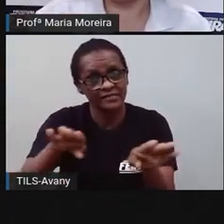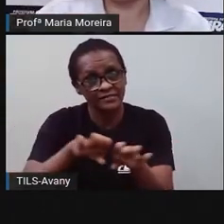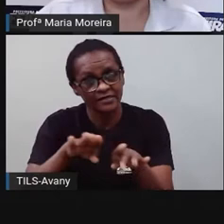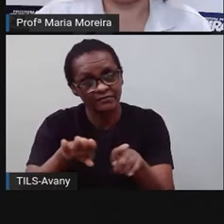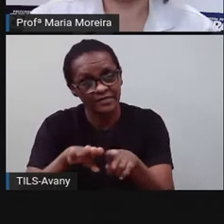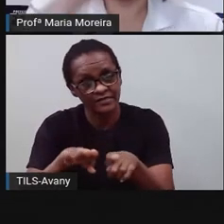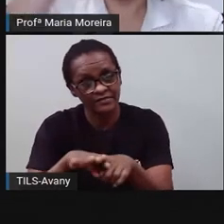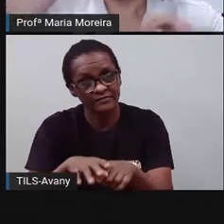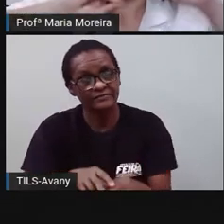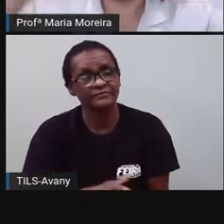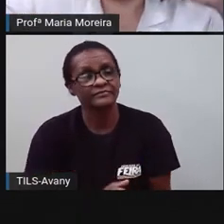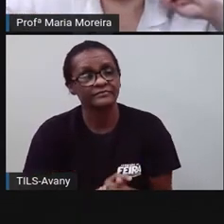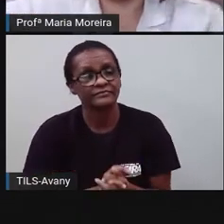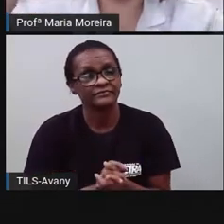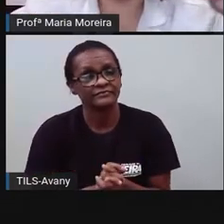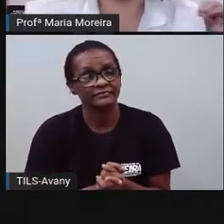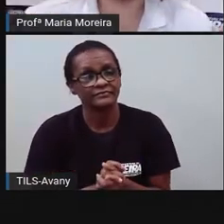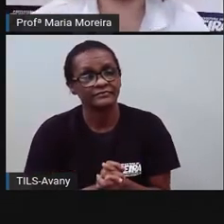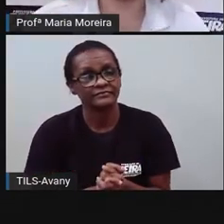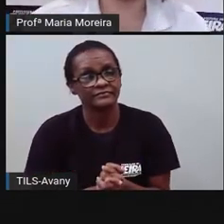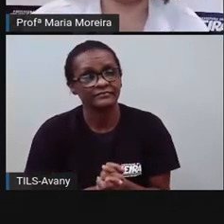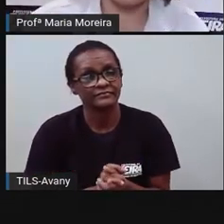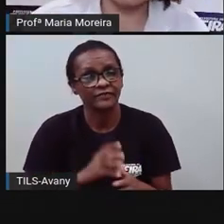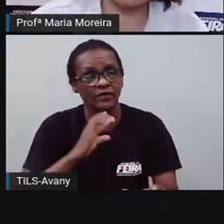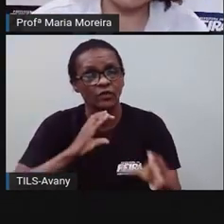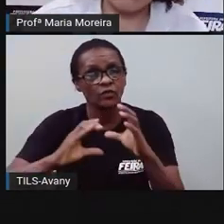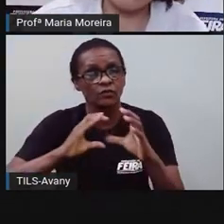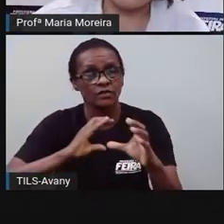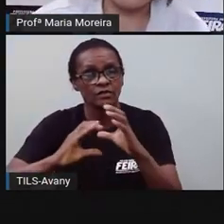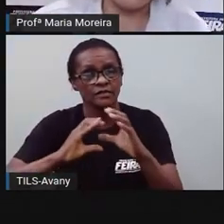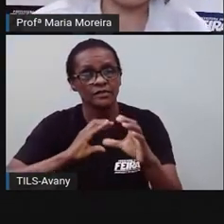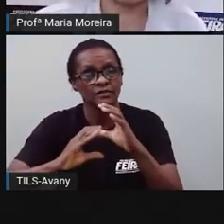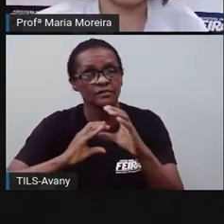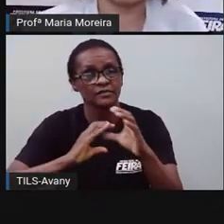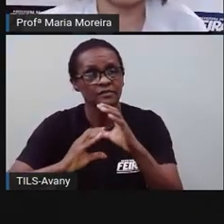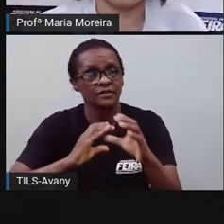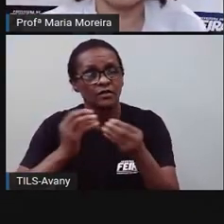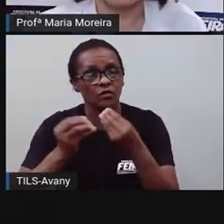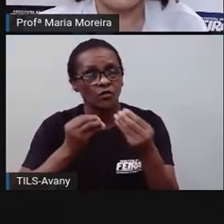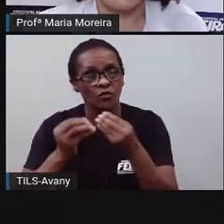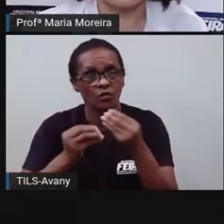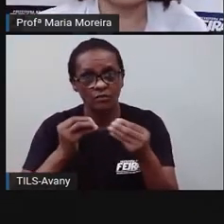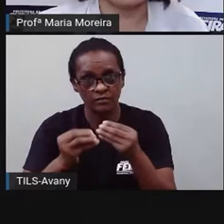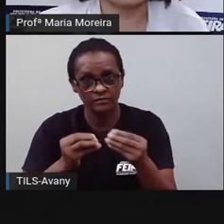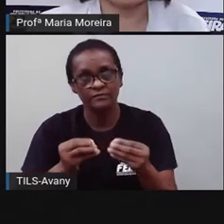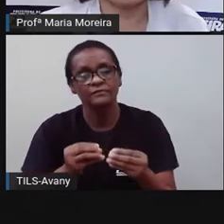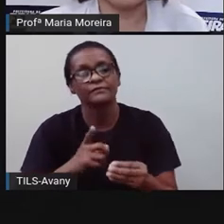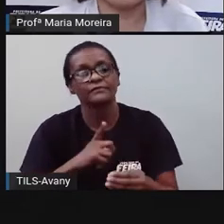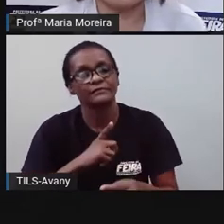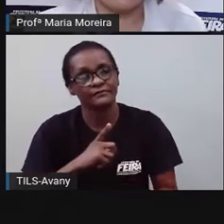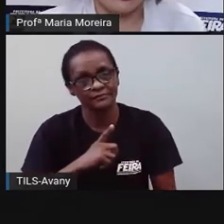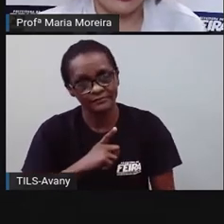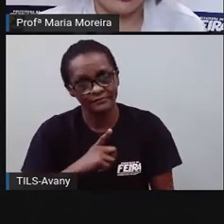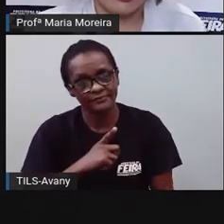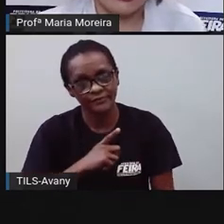Então, é o que? Olha, por meios de comunicação, a gente tem acesso aí a essas